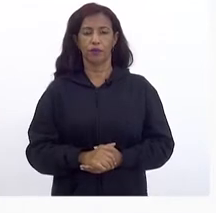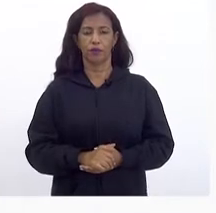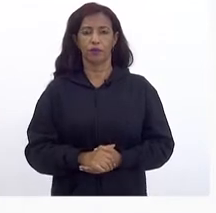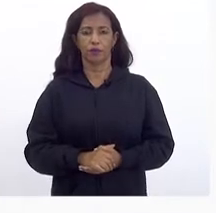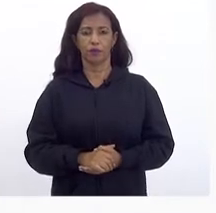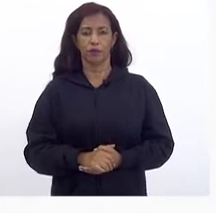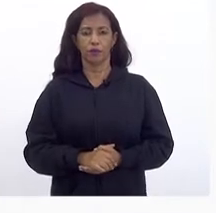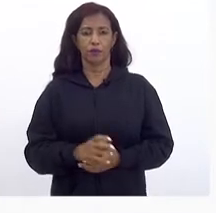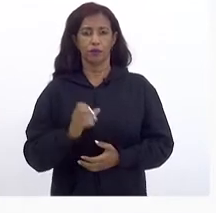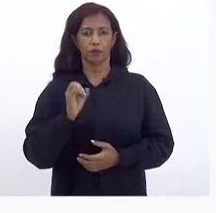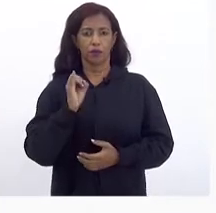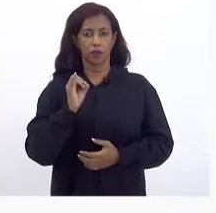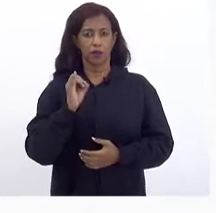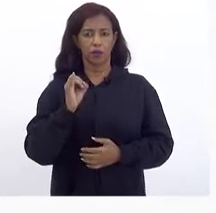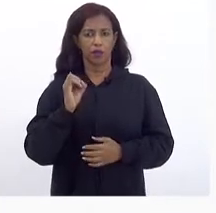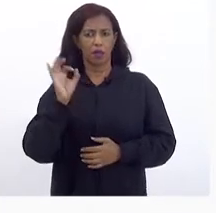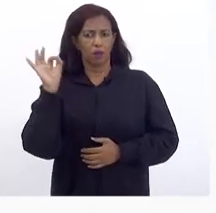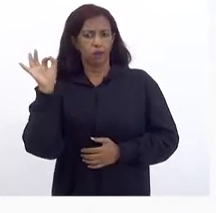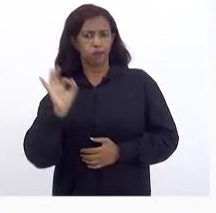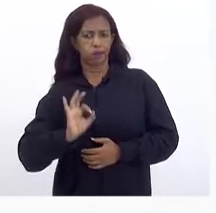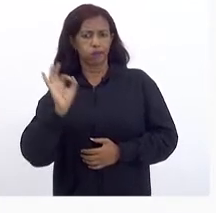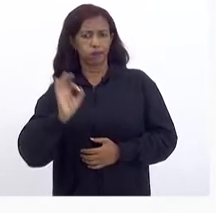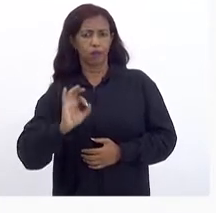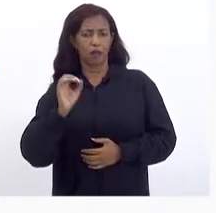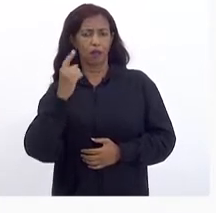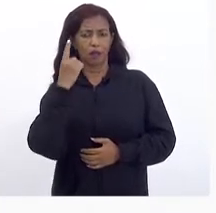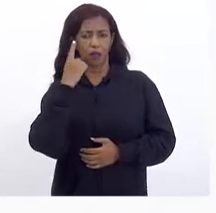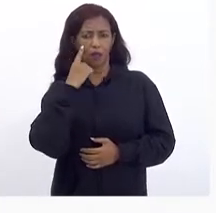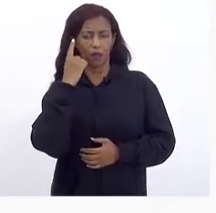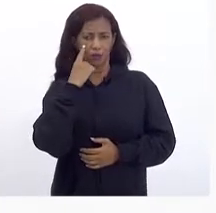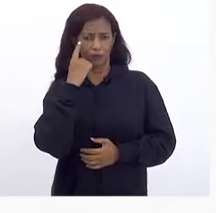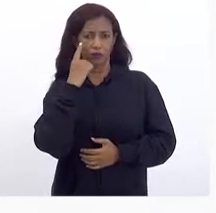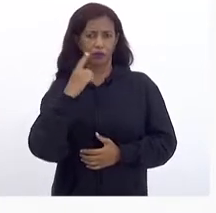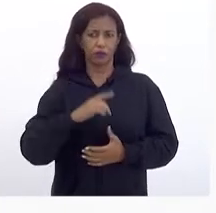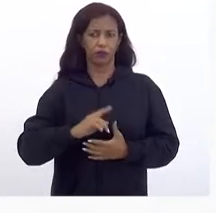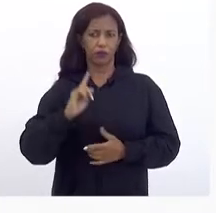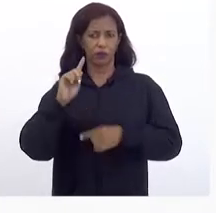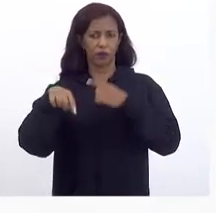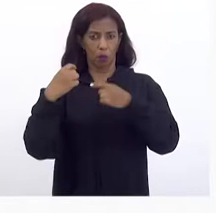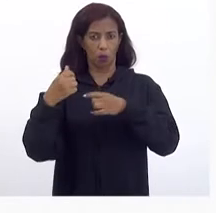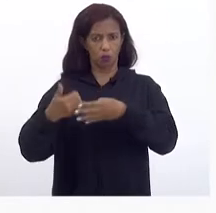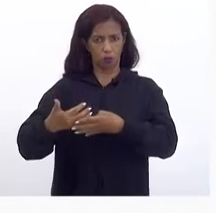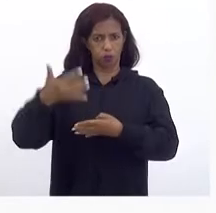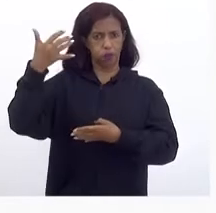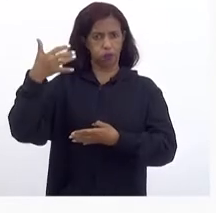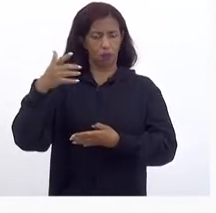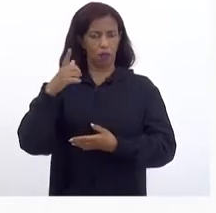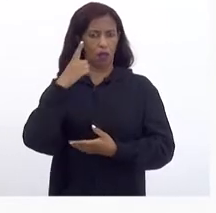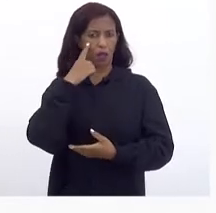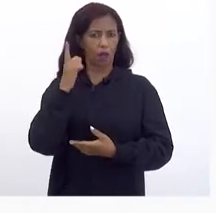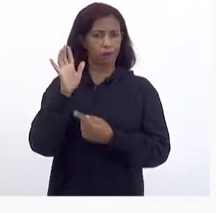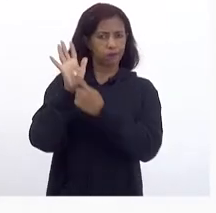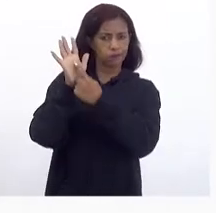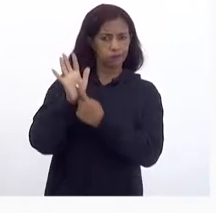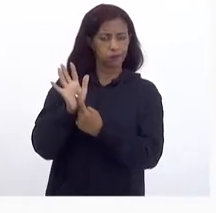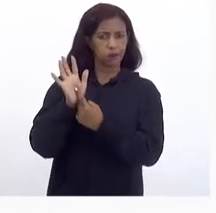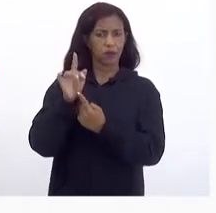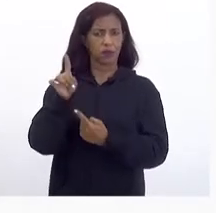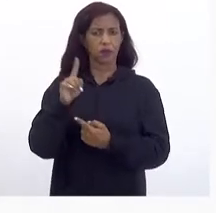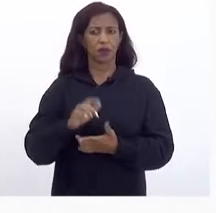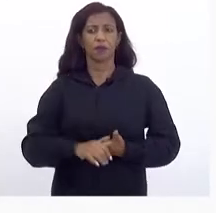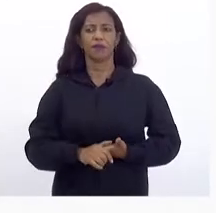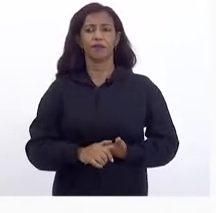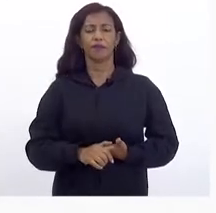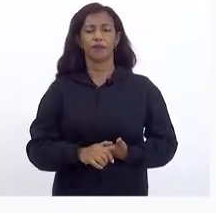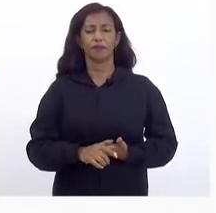Se eu deflacionar Nós vamos ver Acho que No Próximo slide Se eu deflacionar Aí Porque